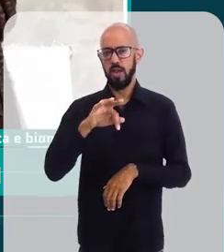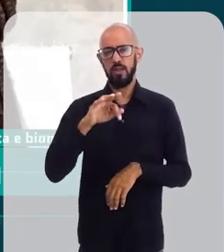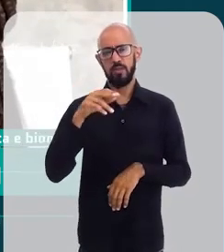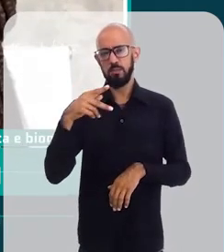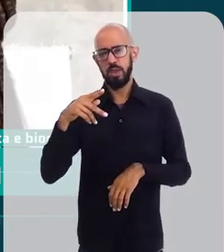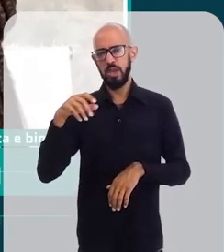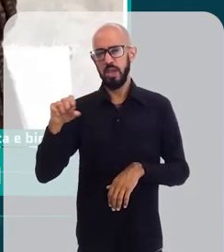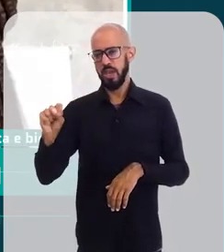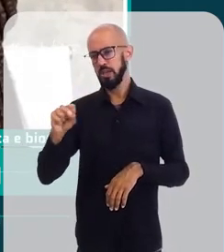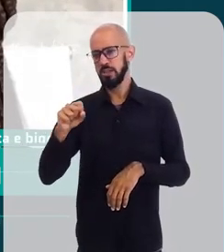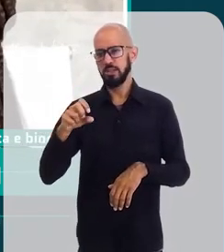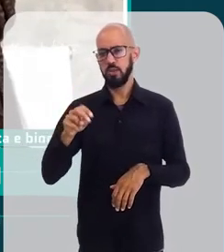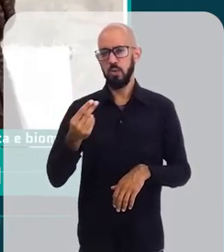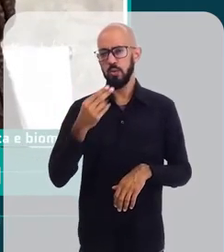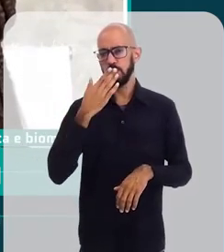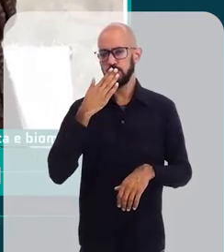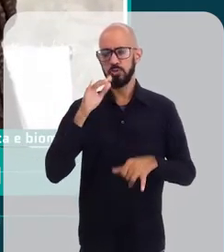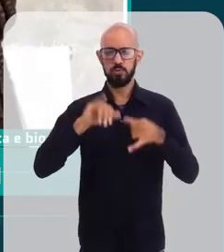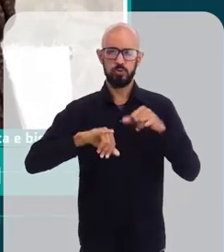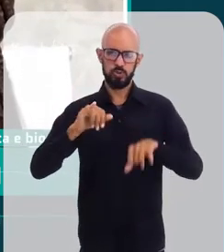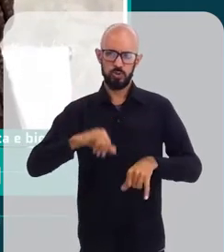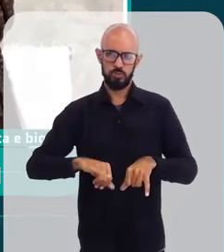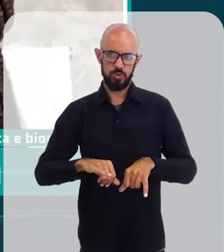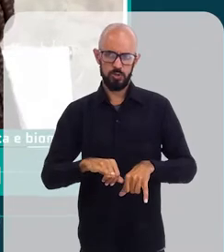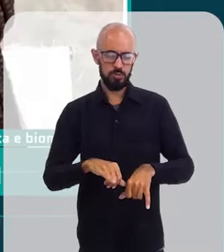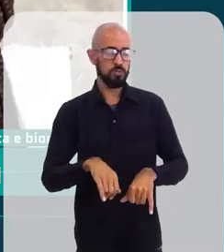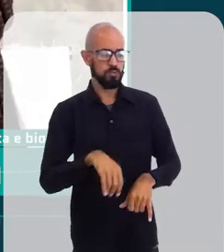existe um tipo de composição?